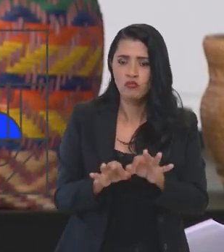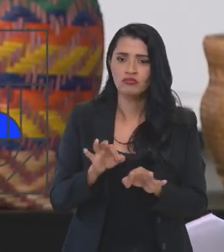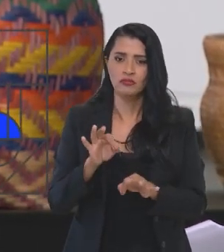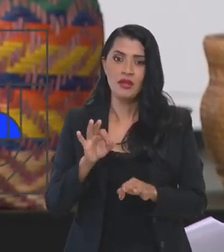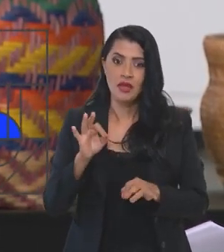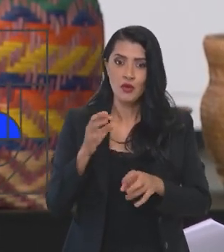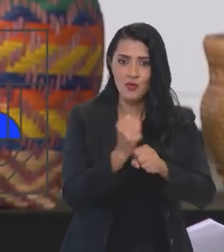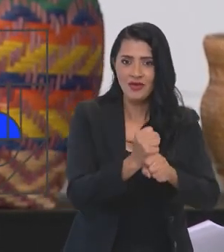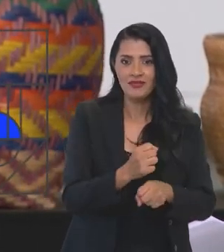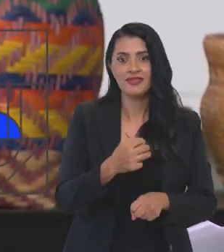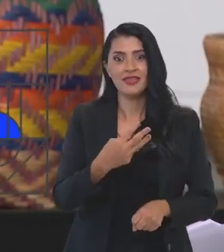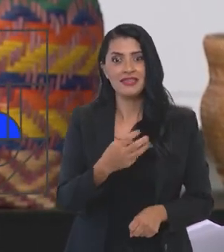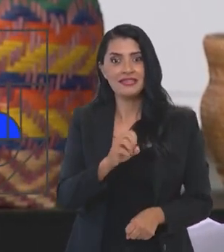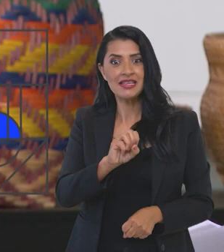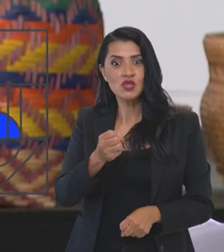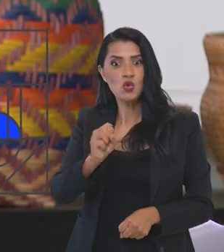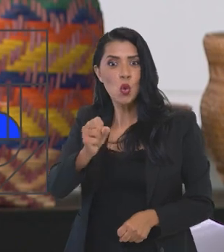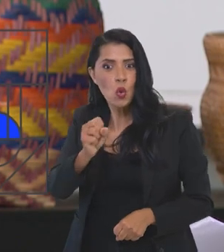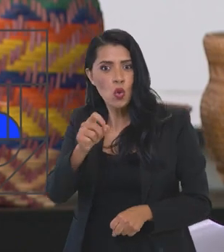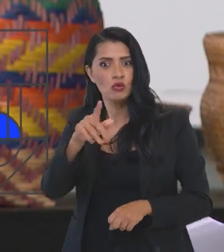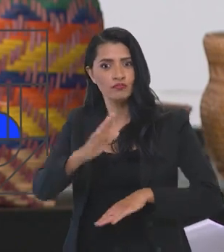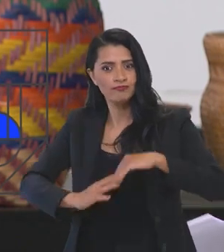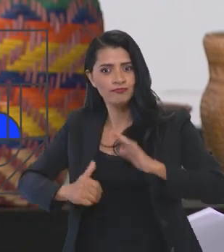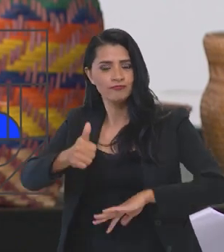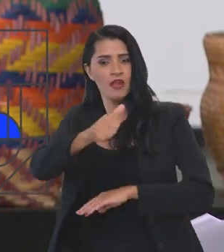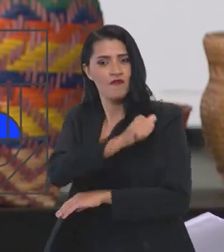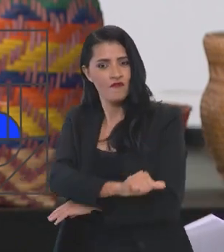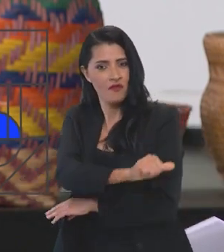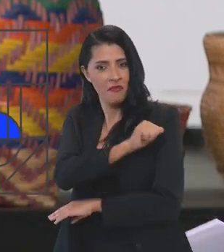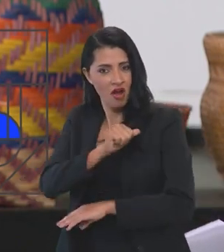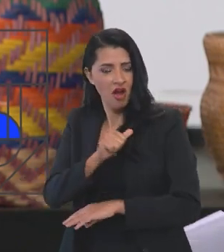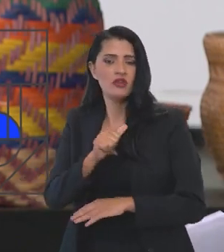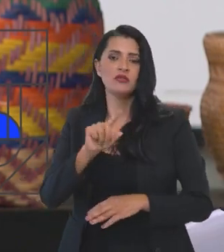foram 308 profissionais da enfermagem,